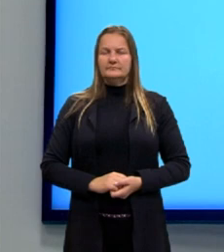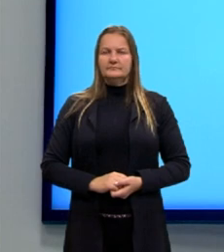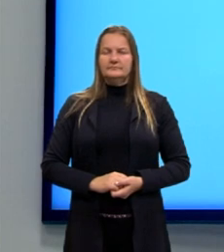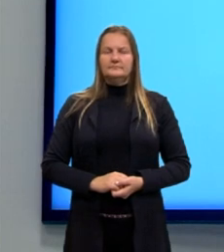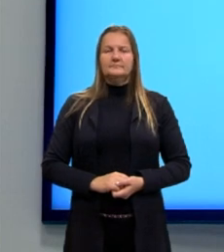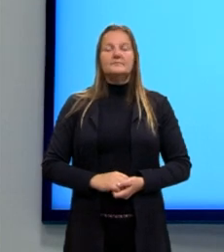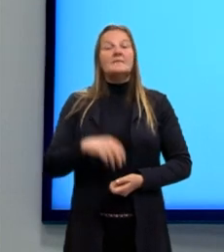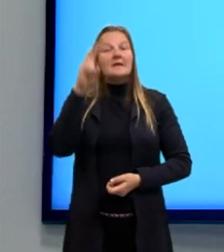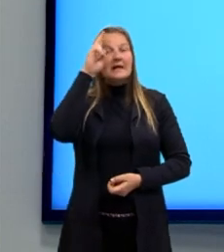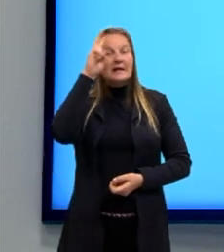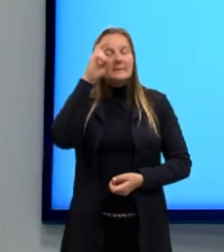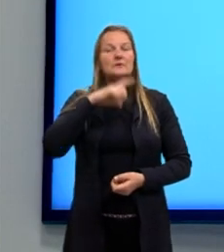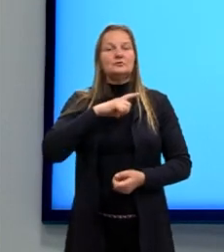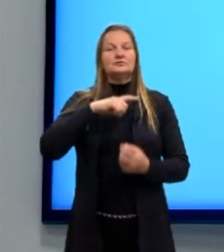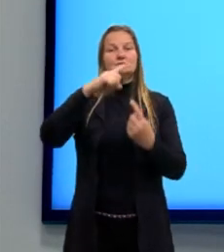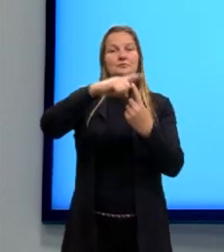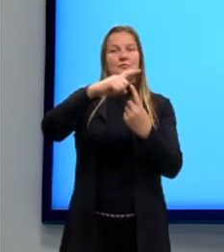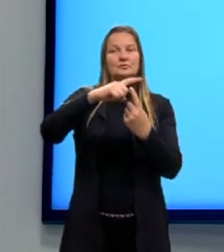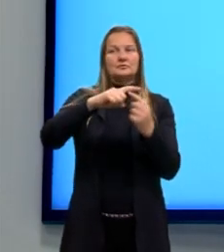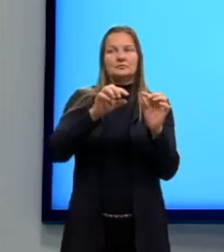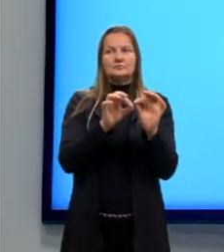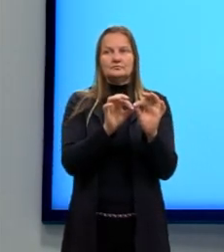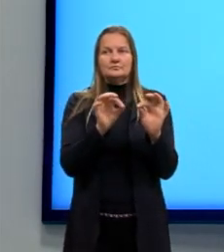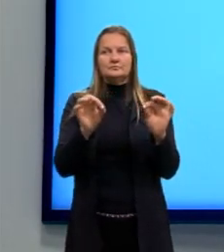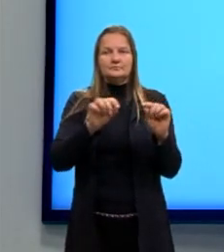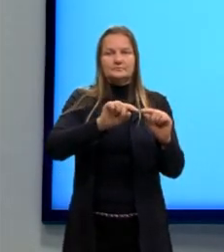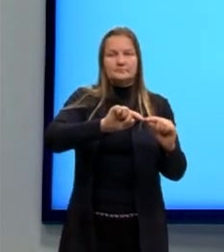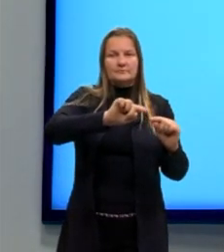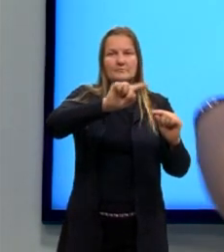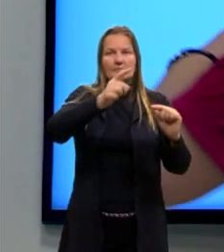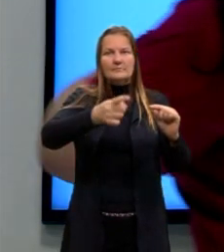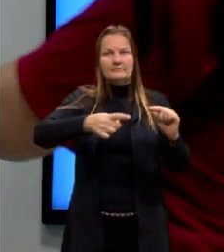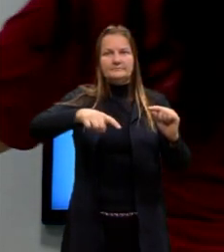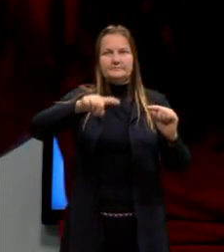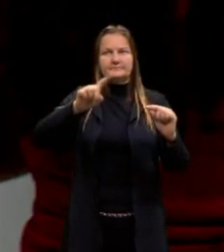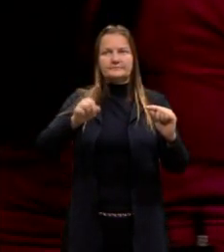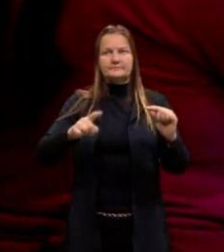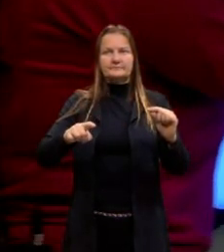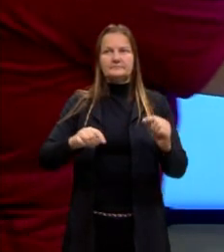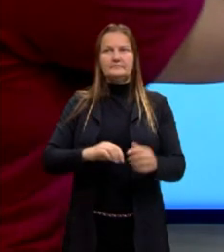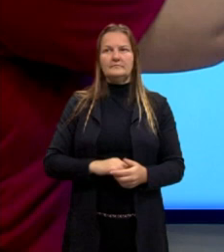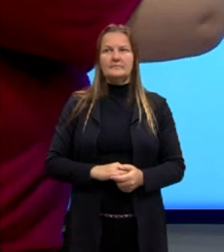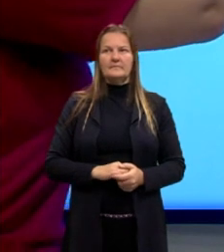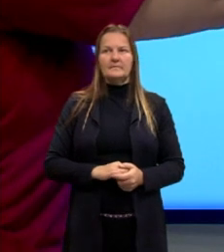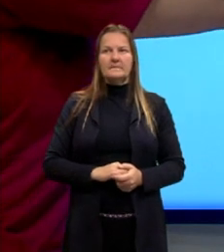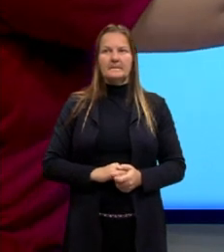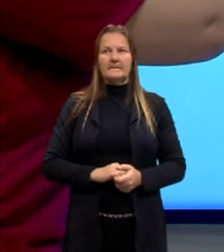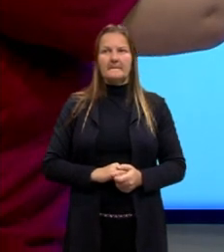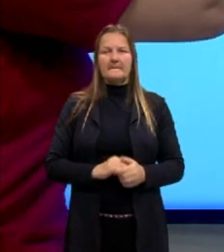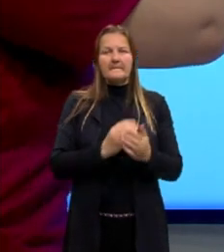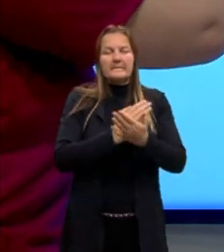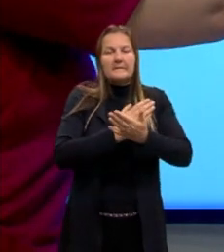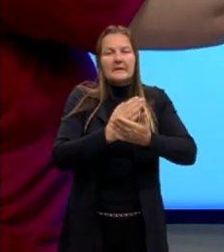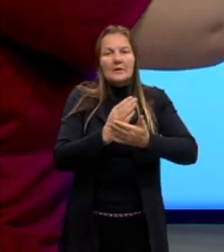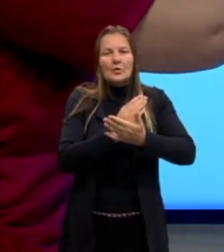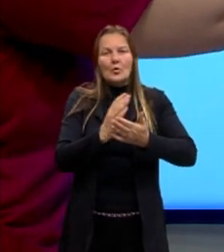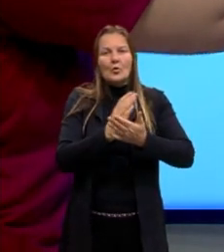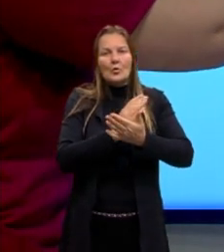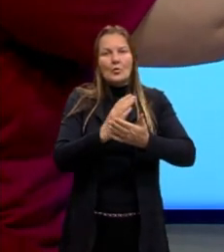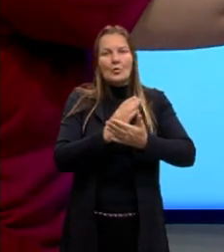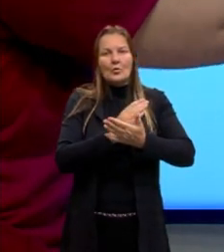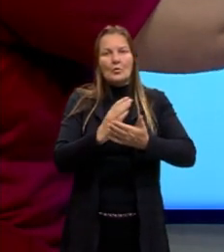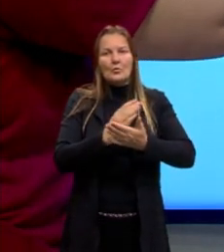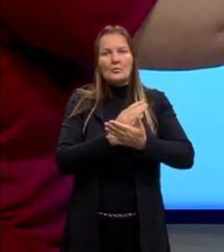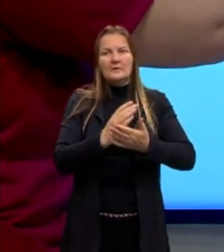Lembrando, onda longitudinal é aquela, então, que a gente vai ter um movimento inicial na